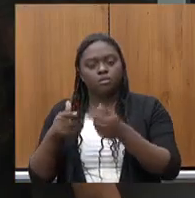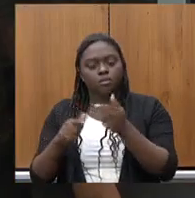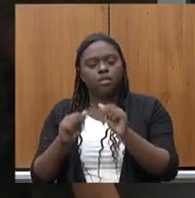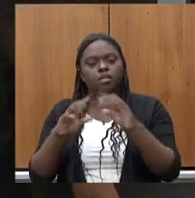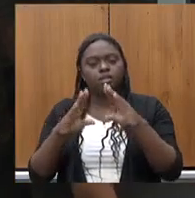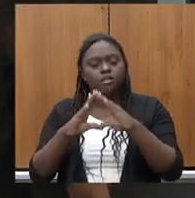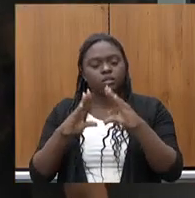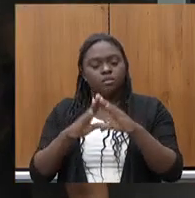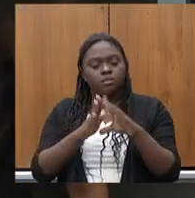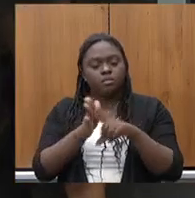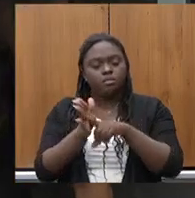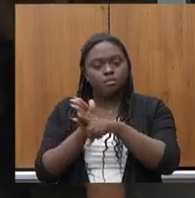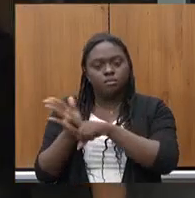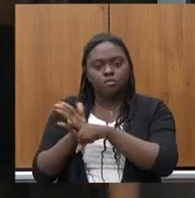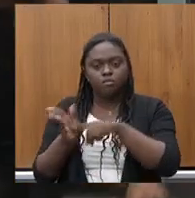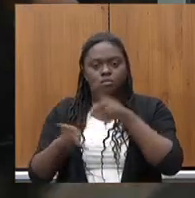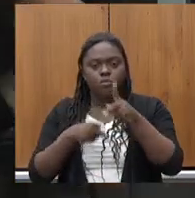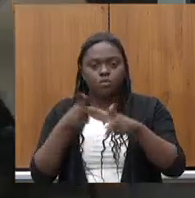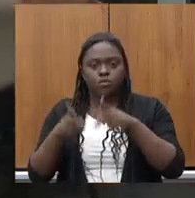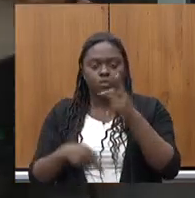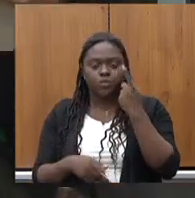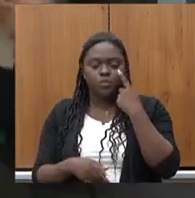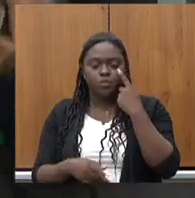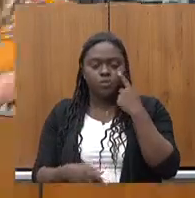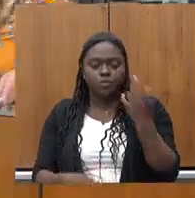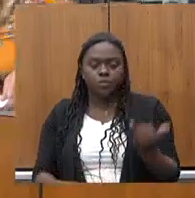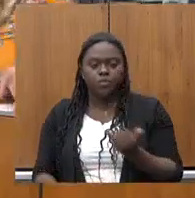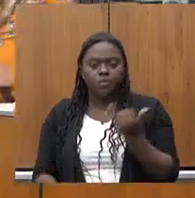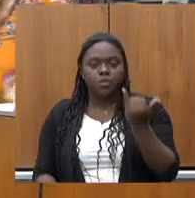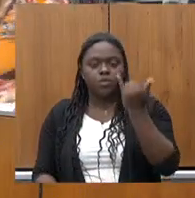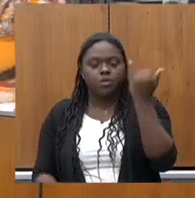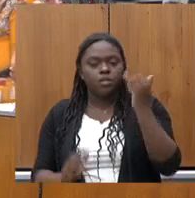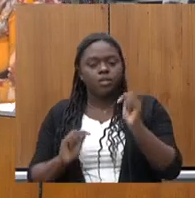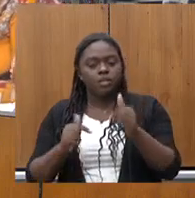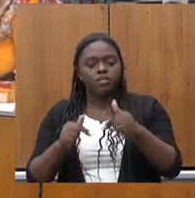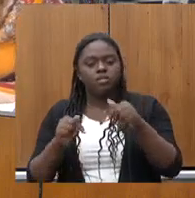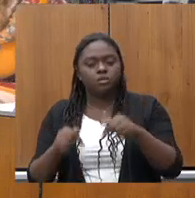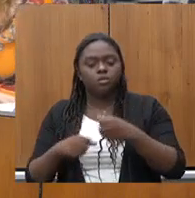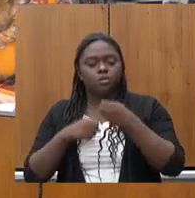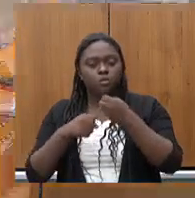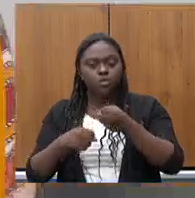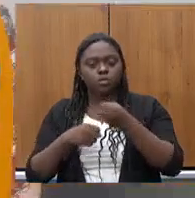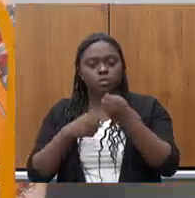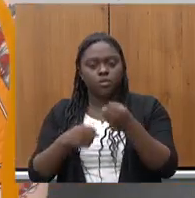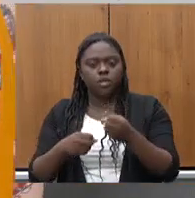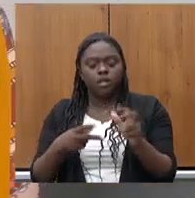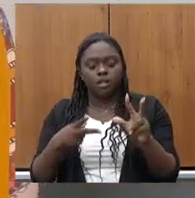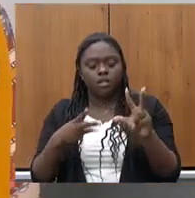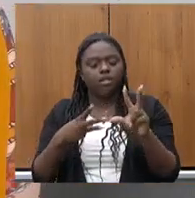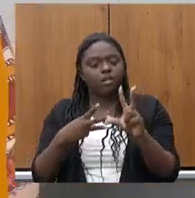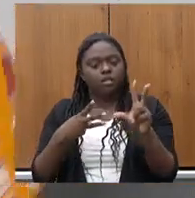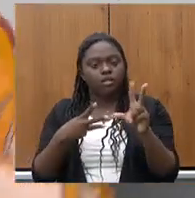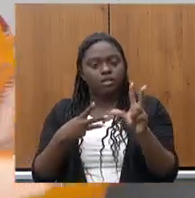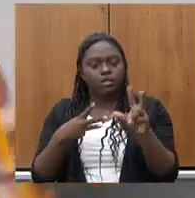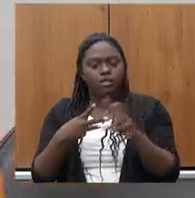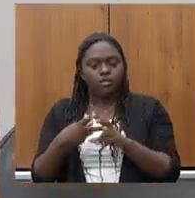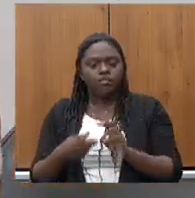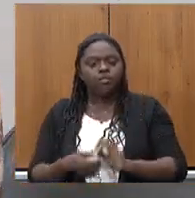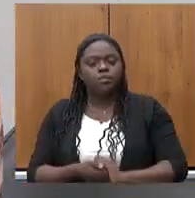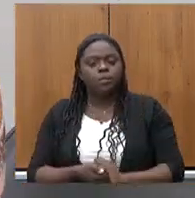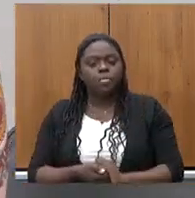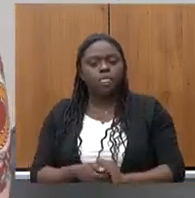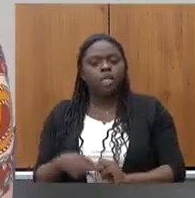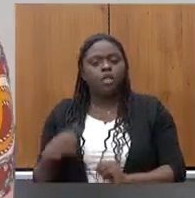que acompanha esse importante instrumento aqui do poder legislativo secretário nós estamos